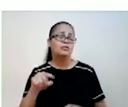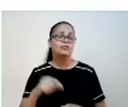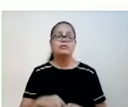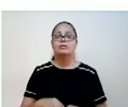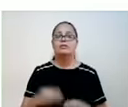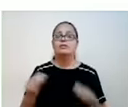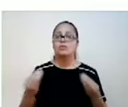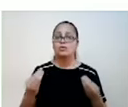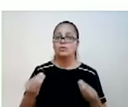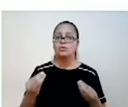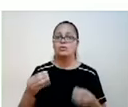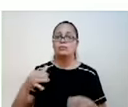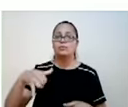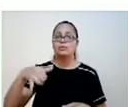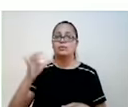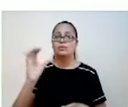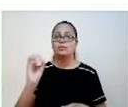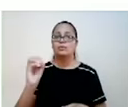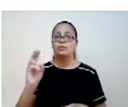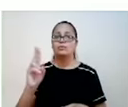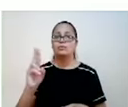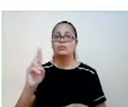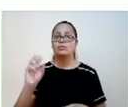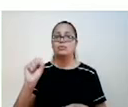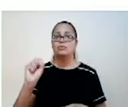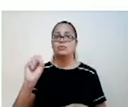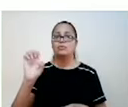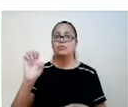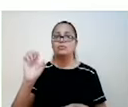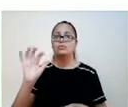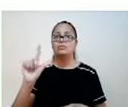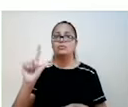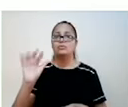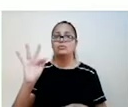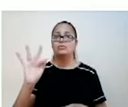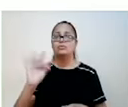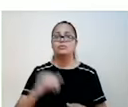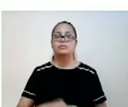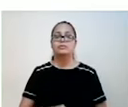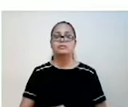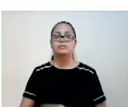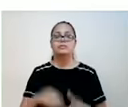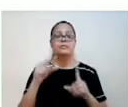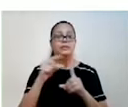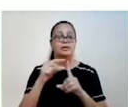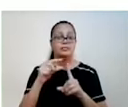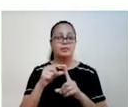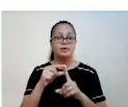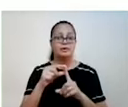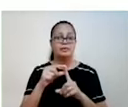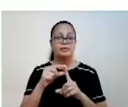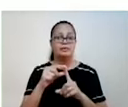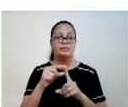mesma. Temos a palavra pessoa him. Que é ele. Então, ele mesmo. Algo que reflete em ele